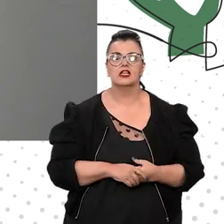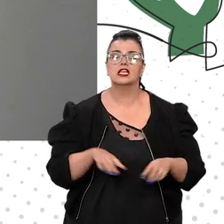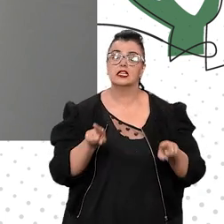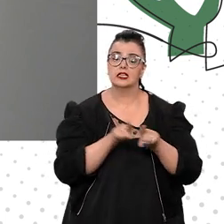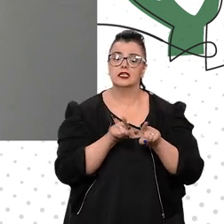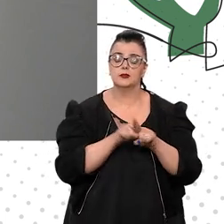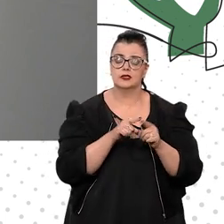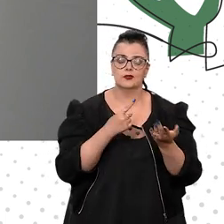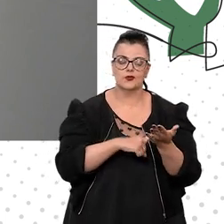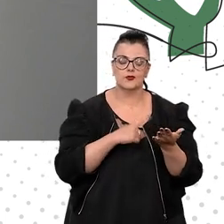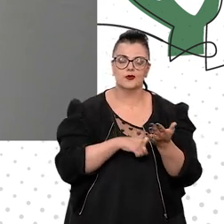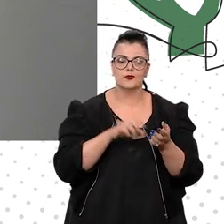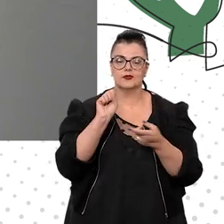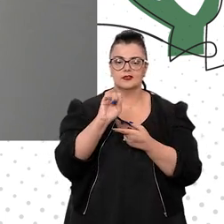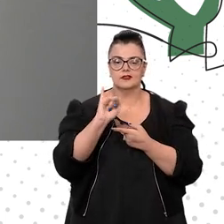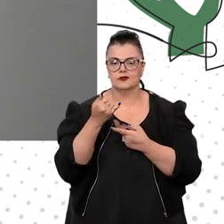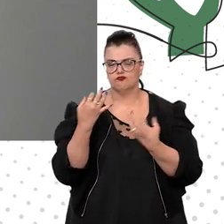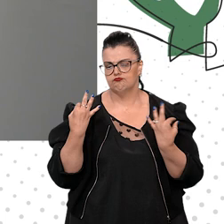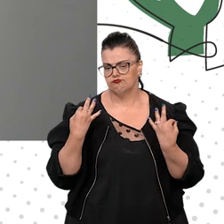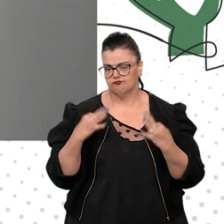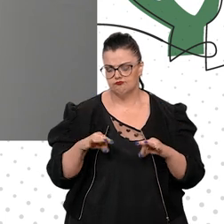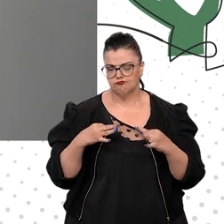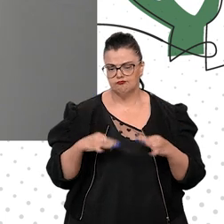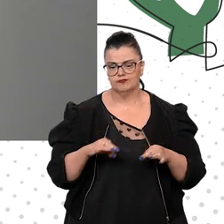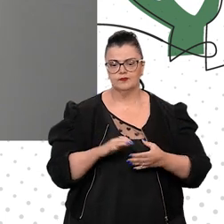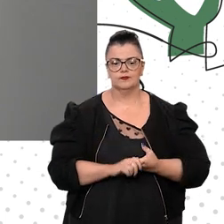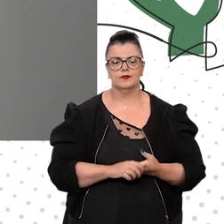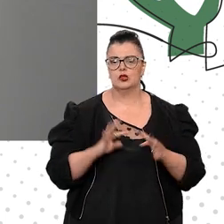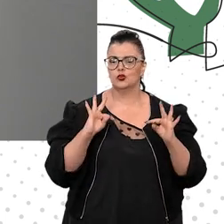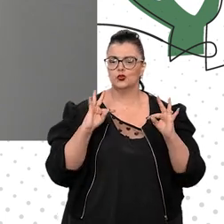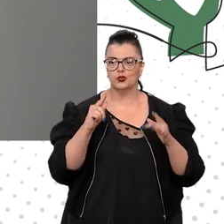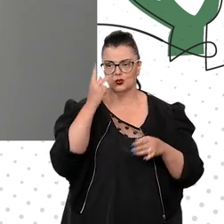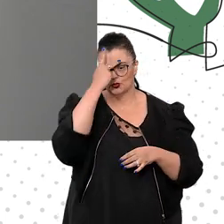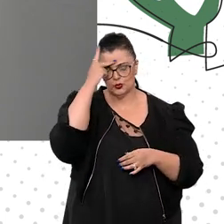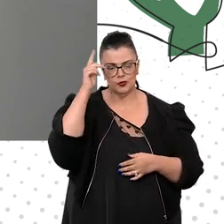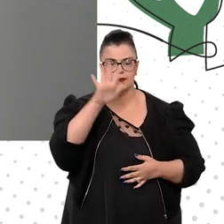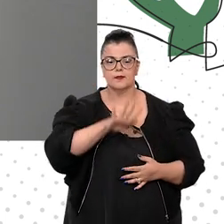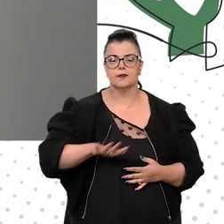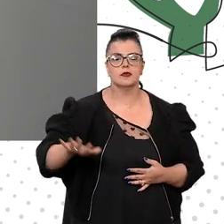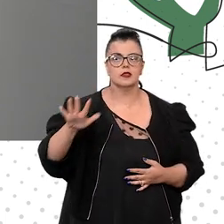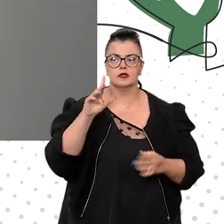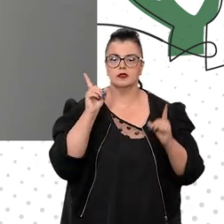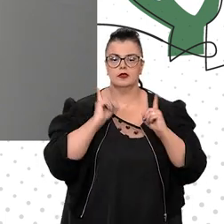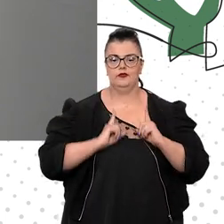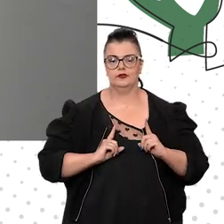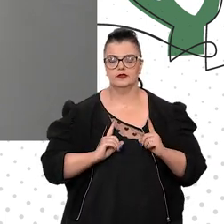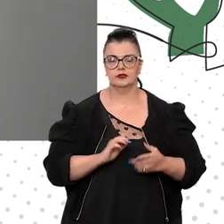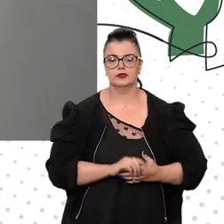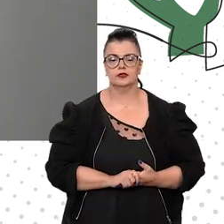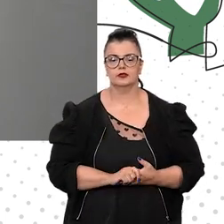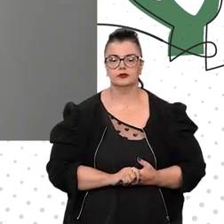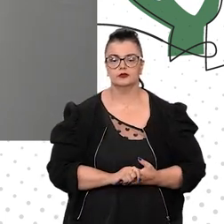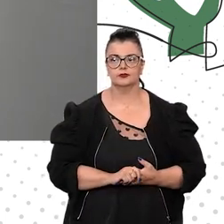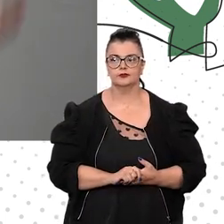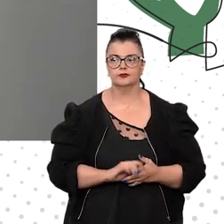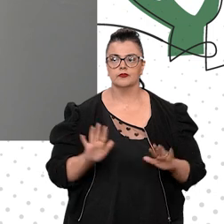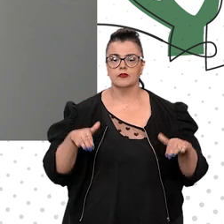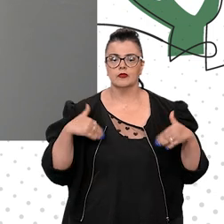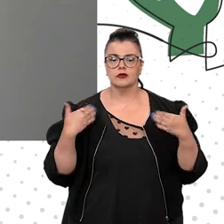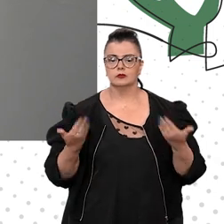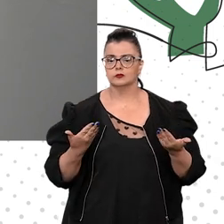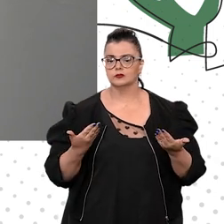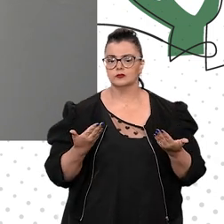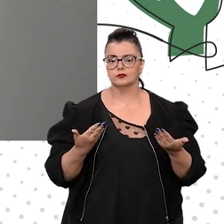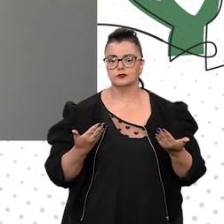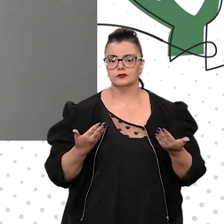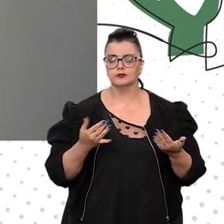do STJ, sem dúvida, é com todas as pessoas com deficiência. Seja ela a